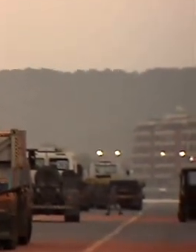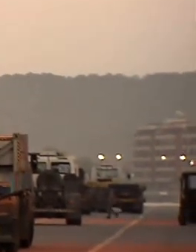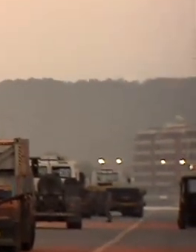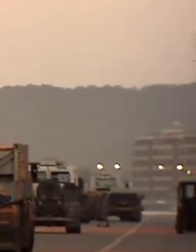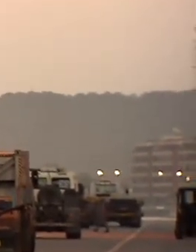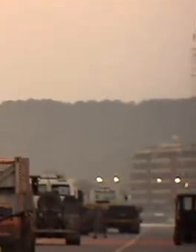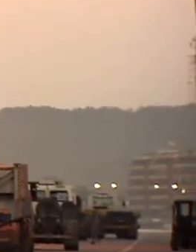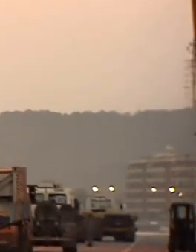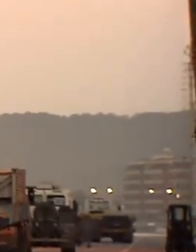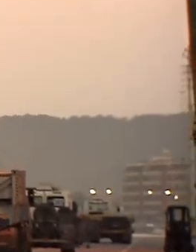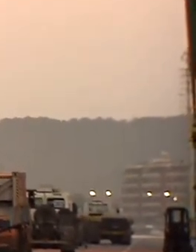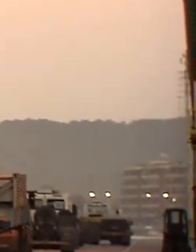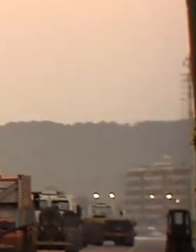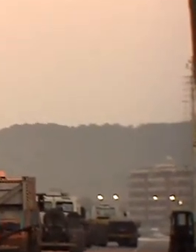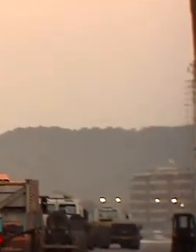Transcrição Pedro